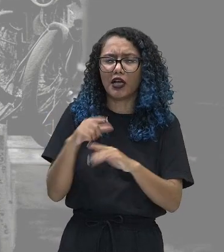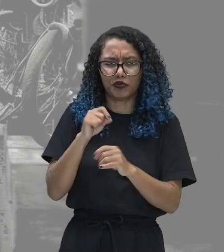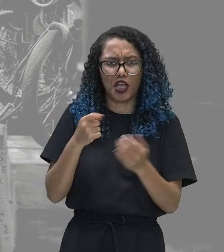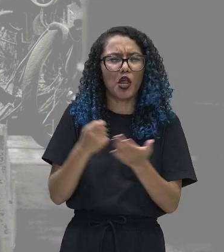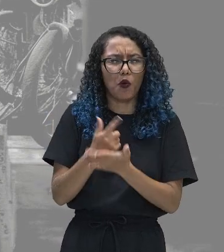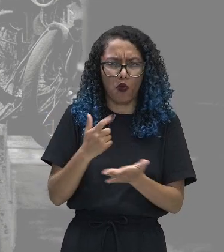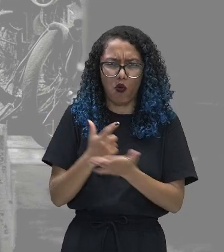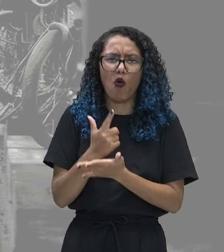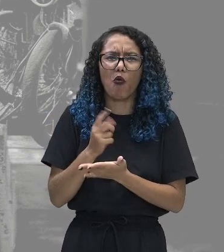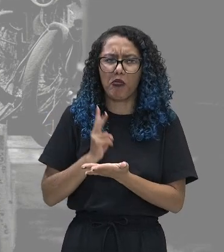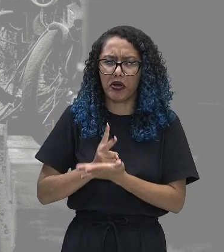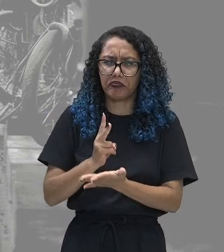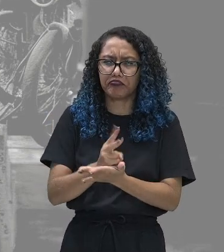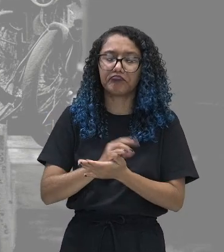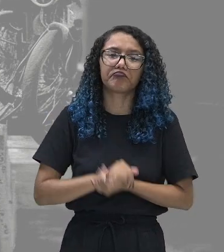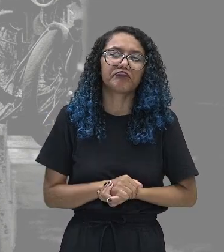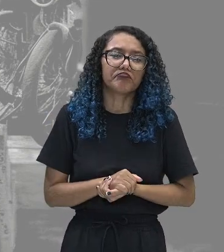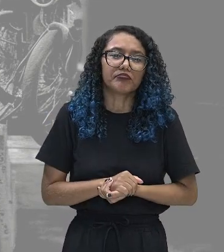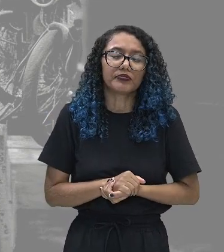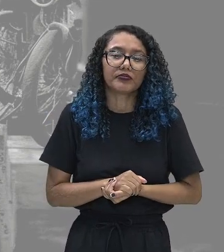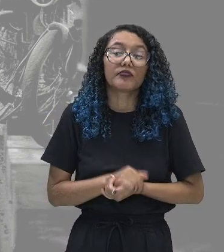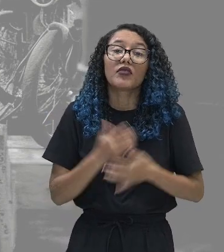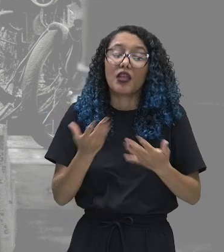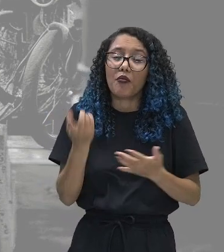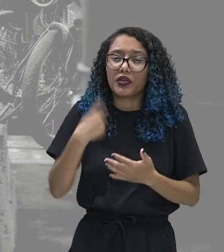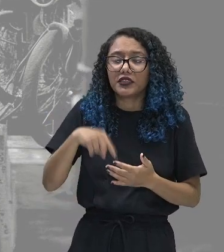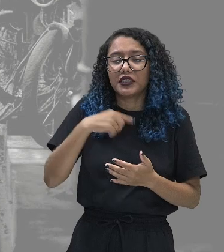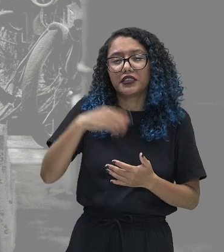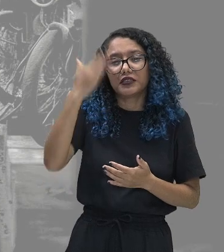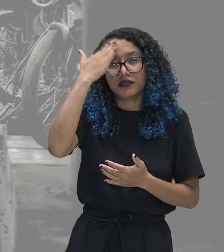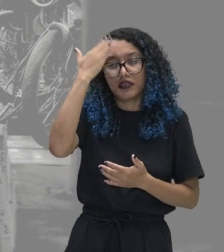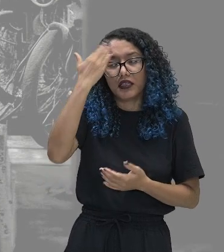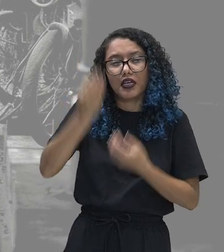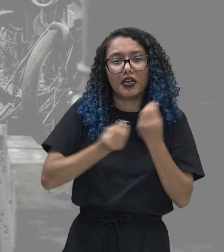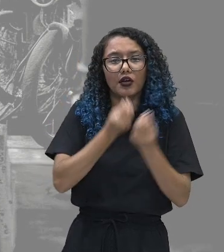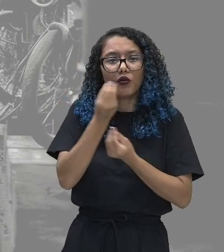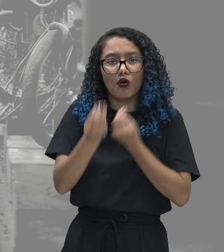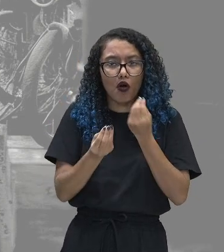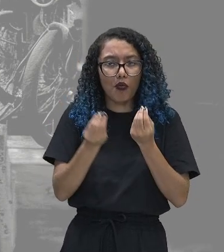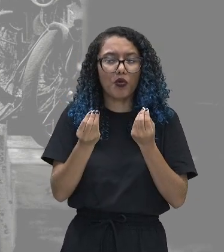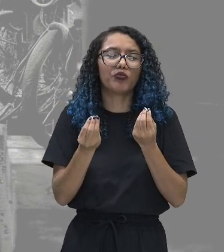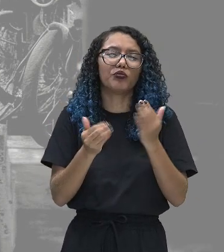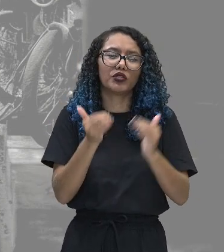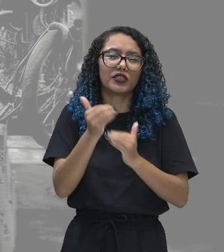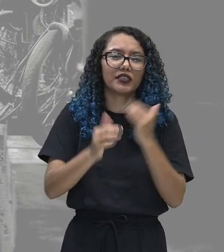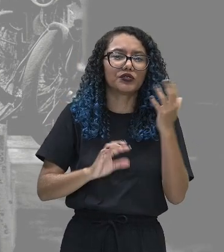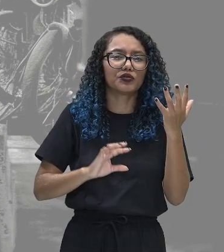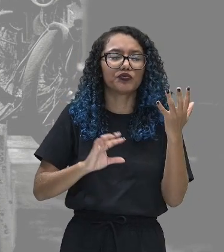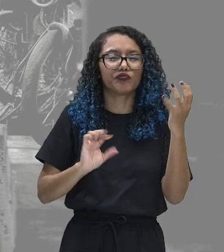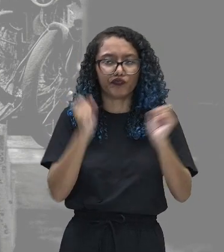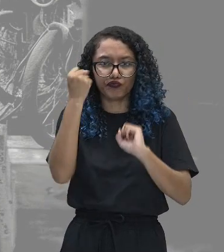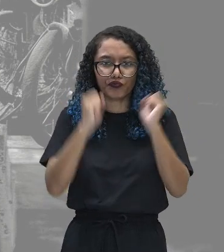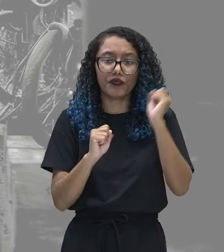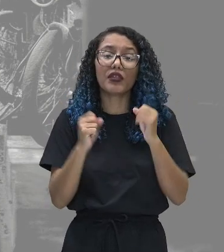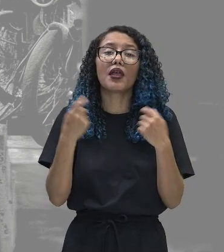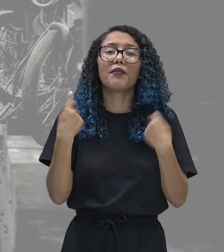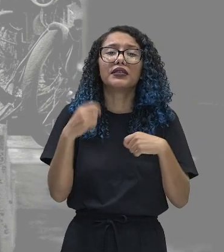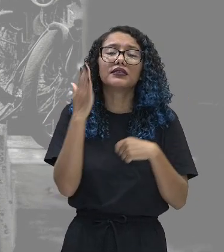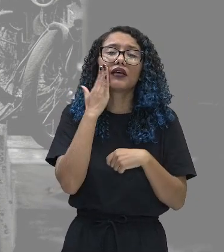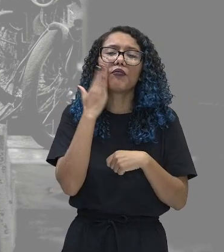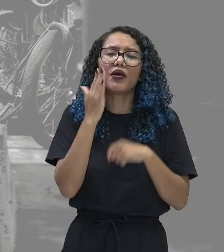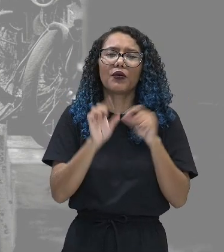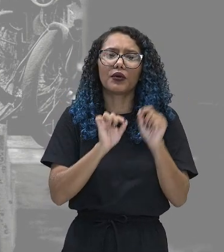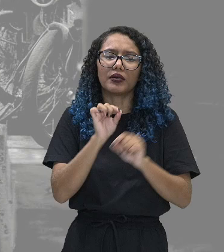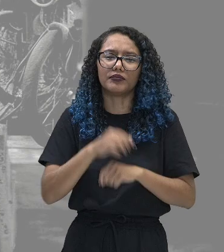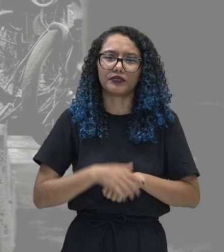Para a gente compreender como é que se deu esse processo de industrialização na Inglaterra, é interessante que a se dá conta do seguinte, na